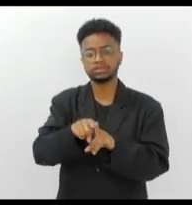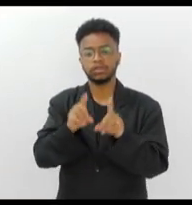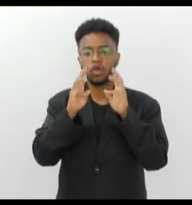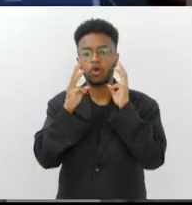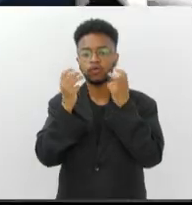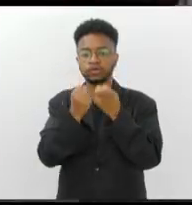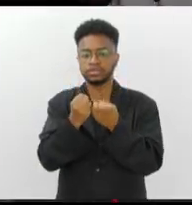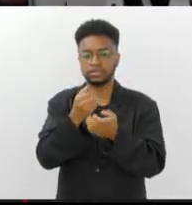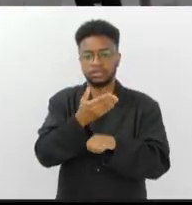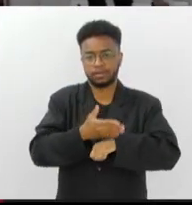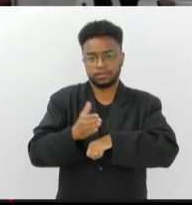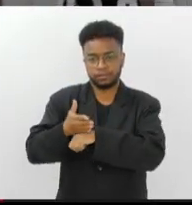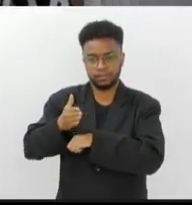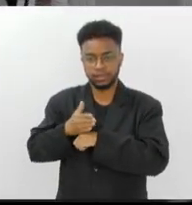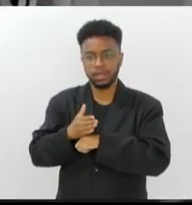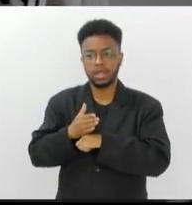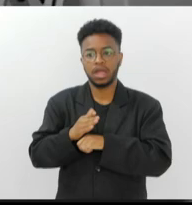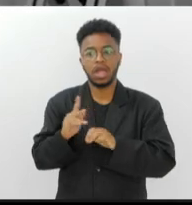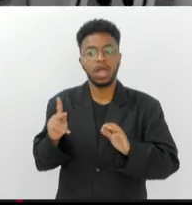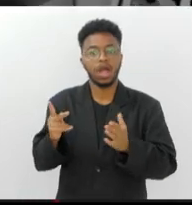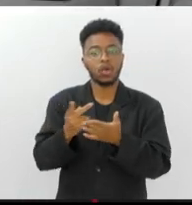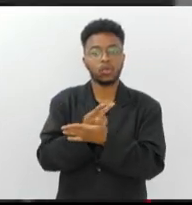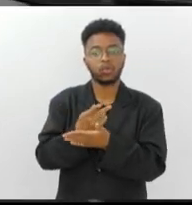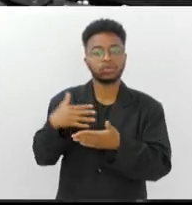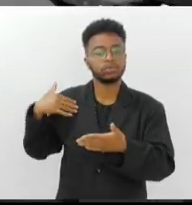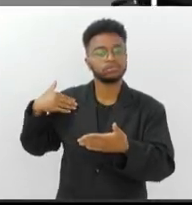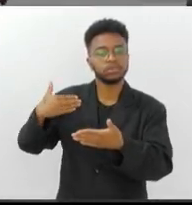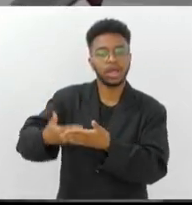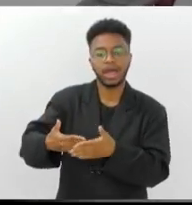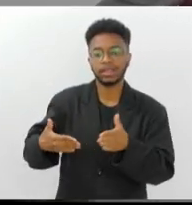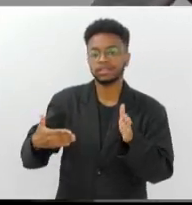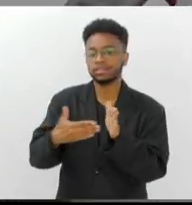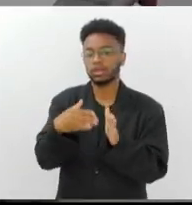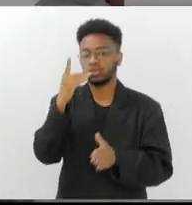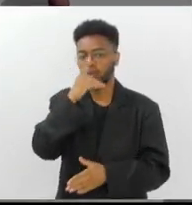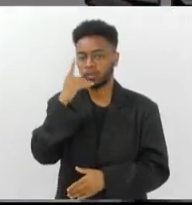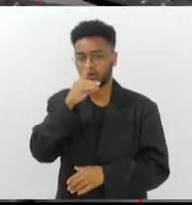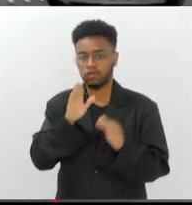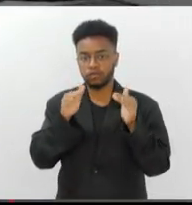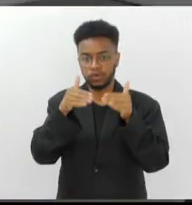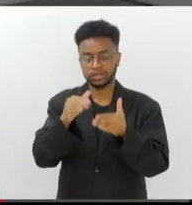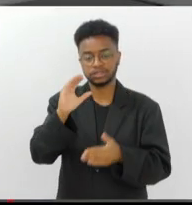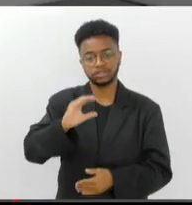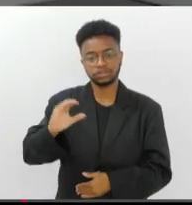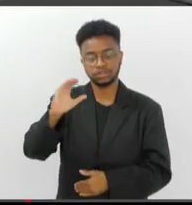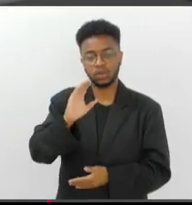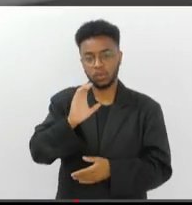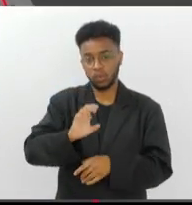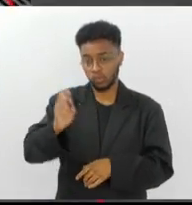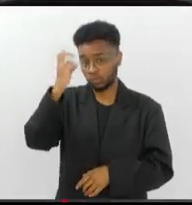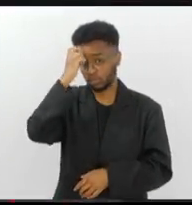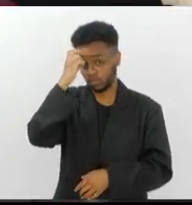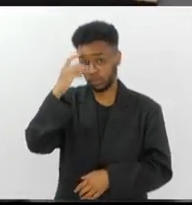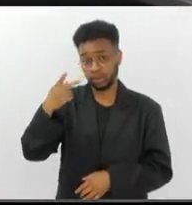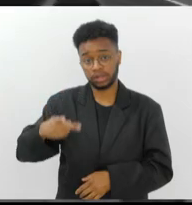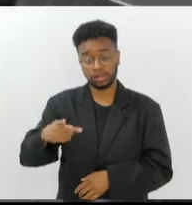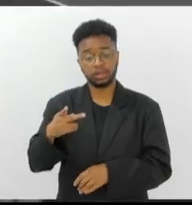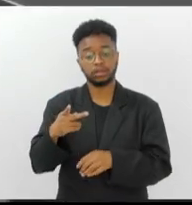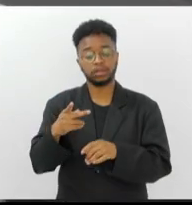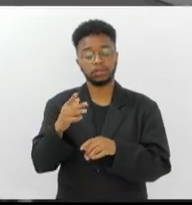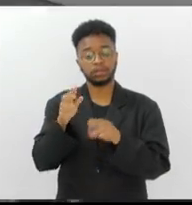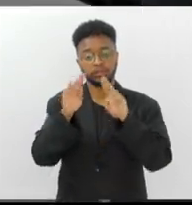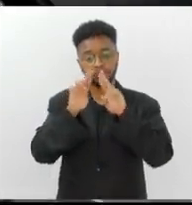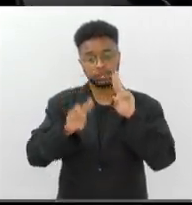práticas. Acontece até domingo no Fórum de Ciência e Cultura da UFRJ na URCA e também